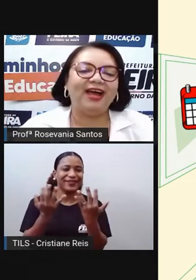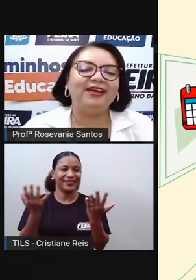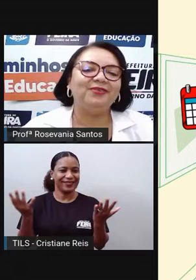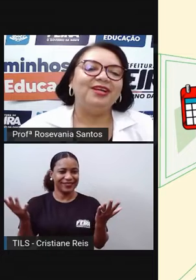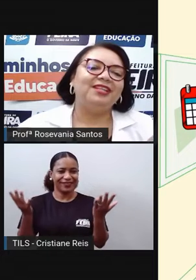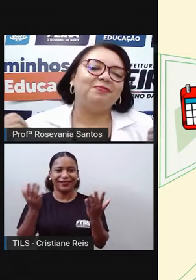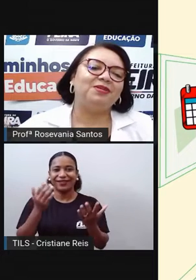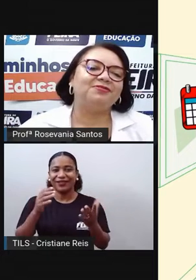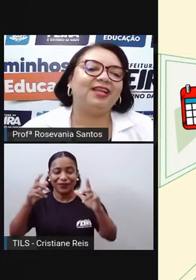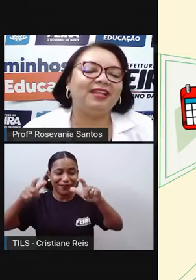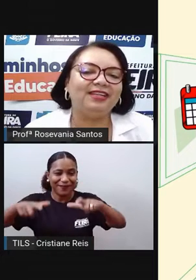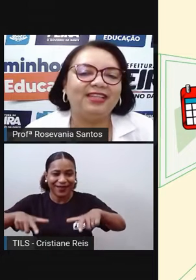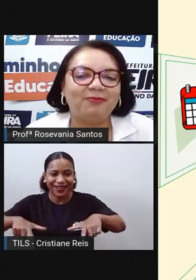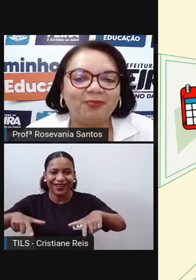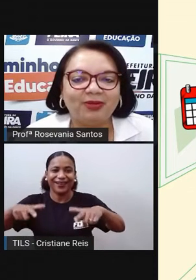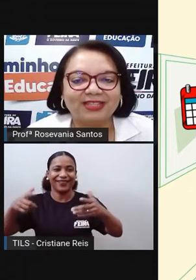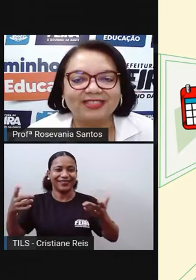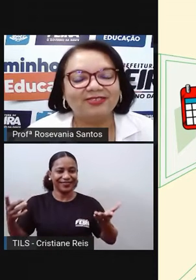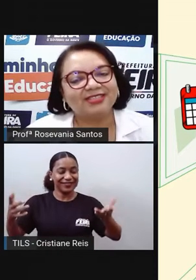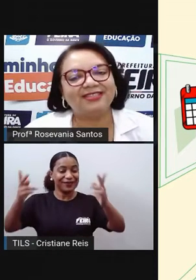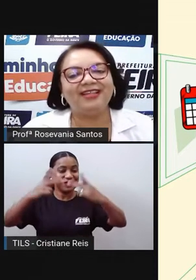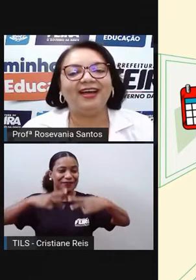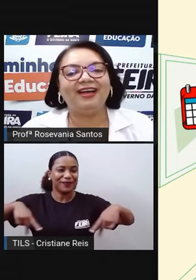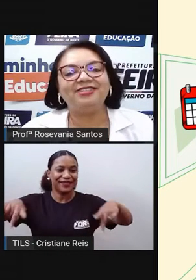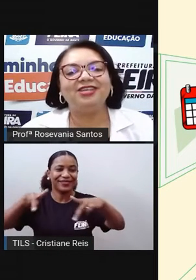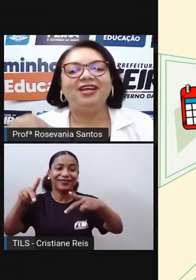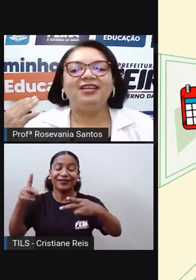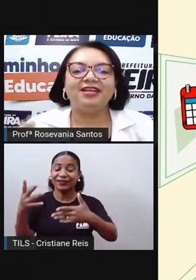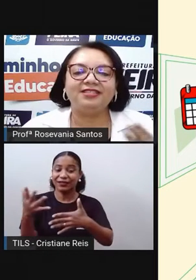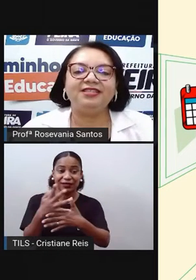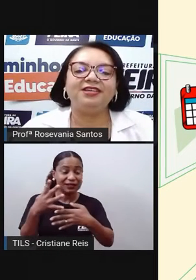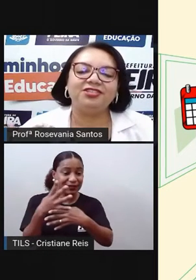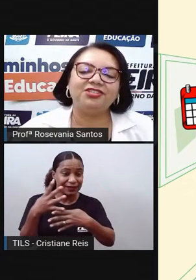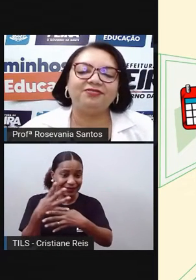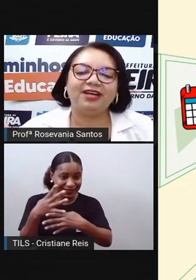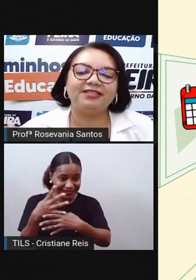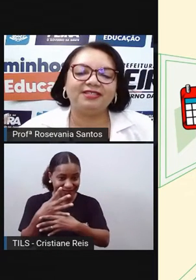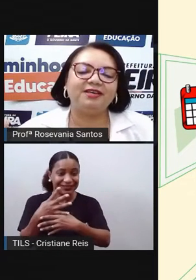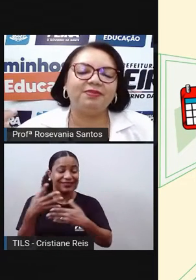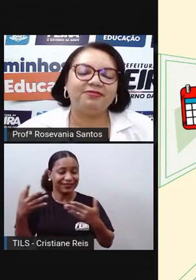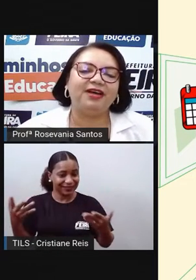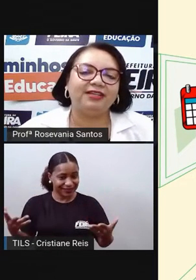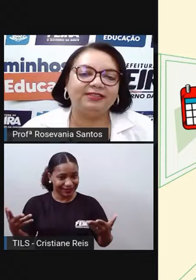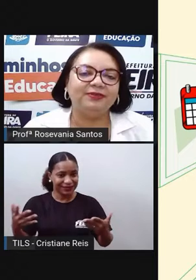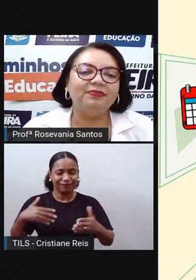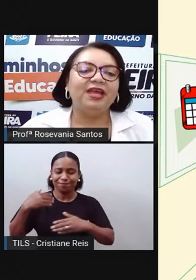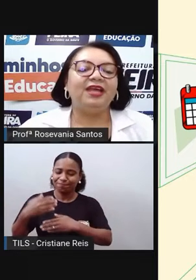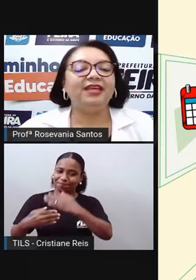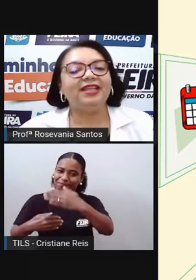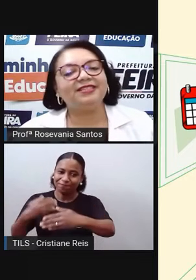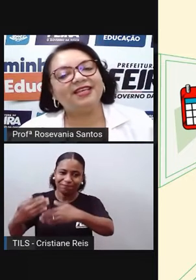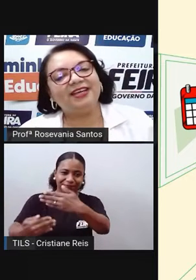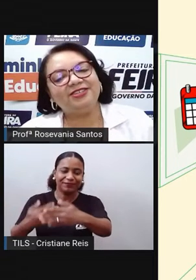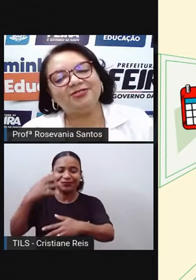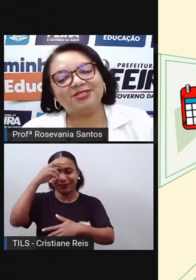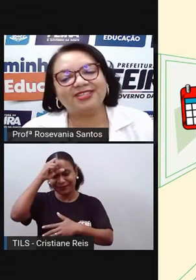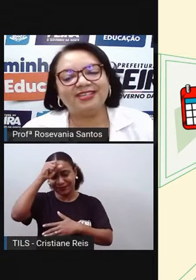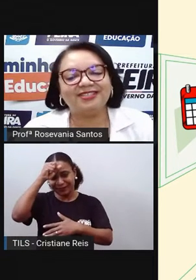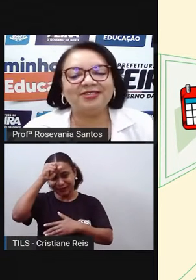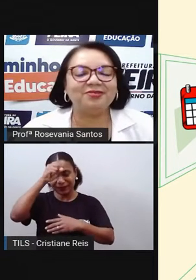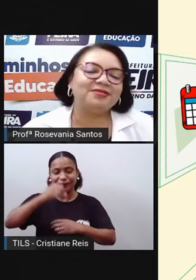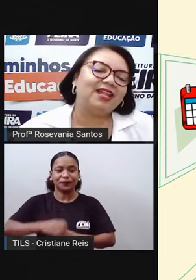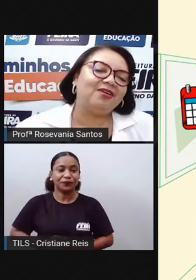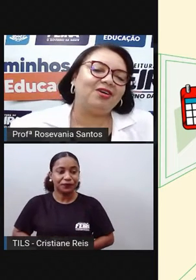Do bairro, depois fala ali da população da cidade. E assim a gente vai sempre falando. E na série de